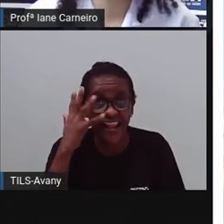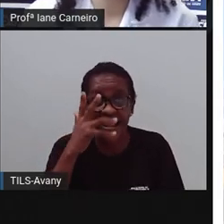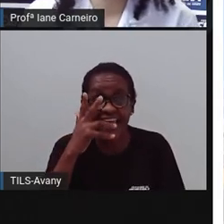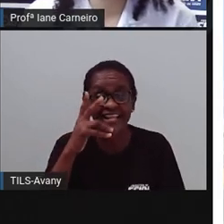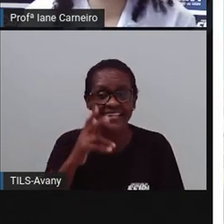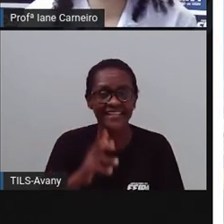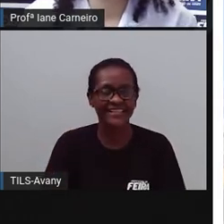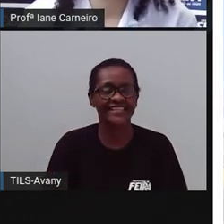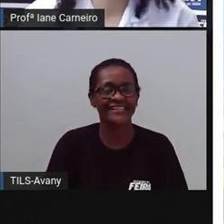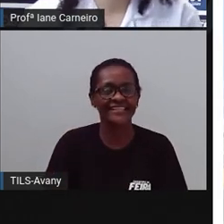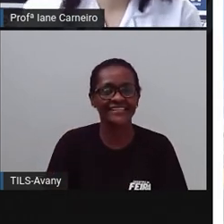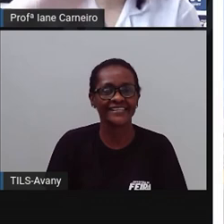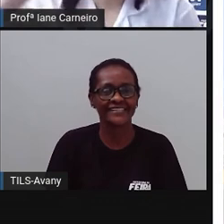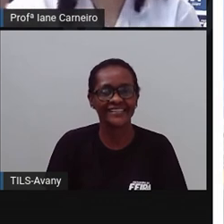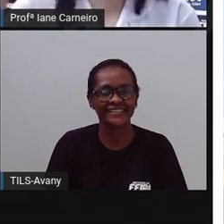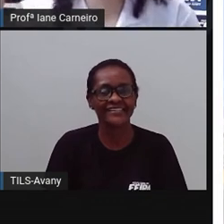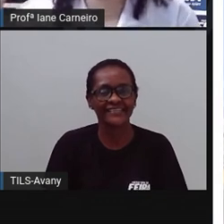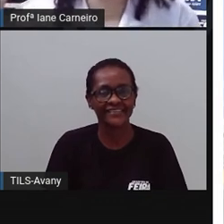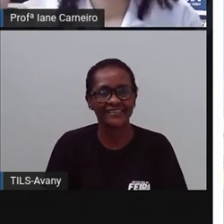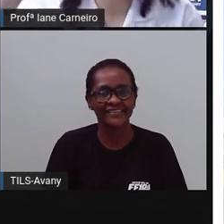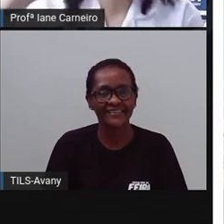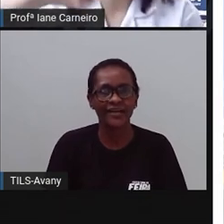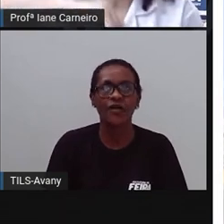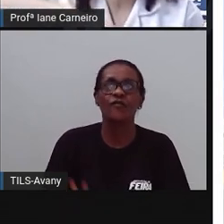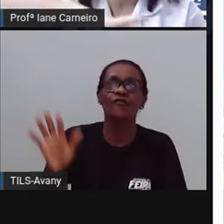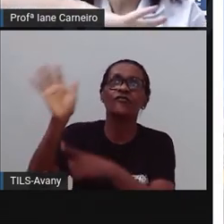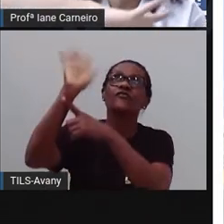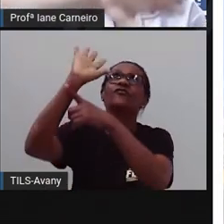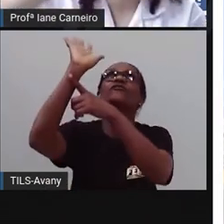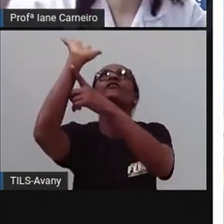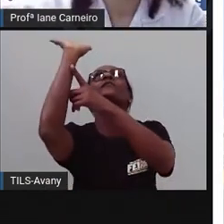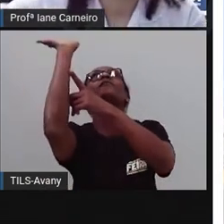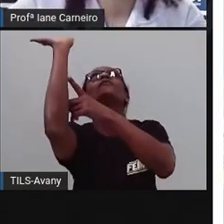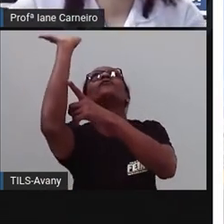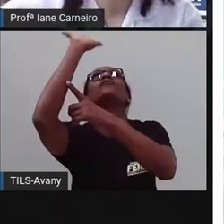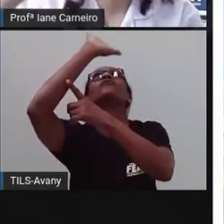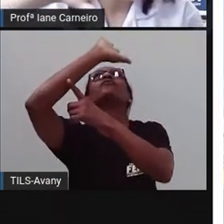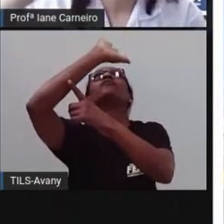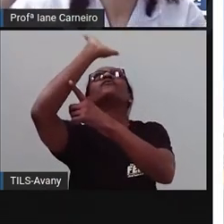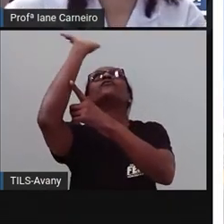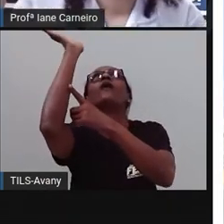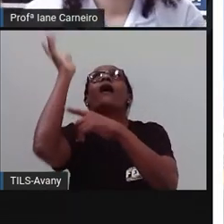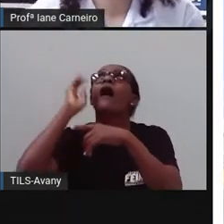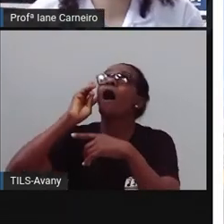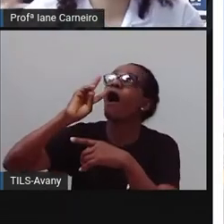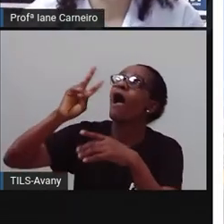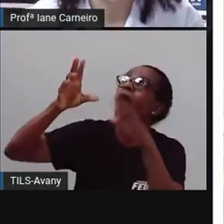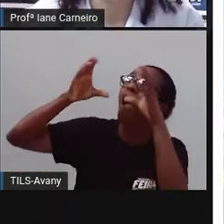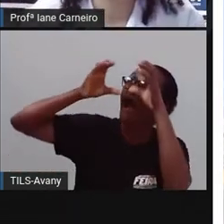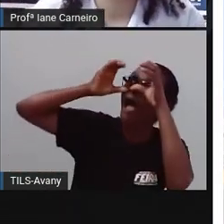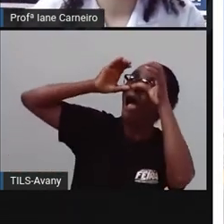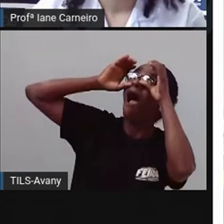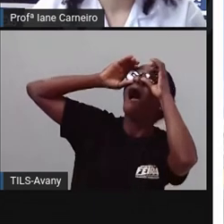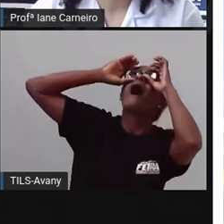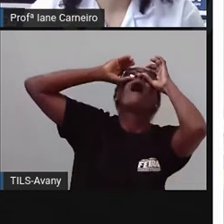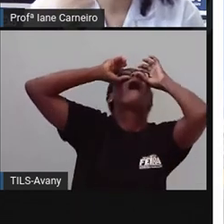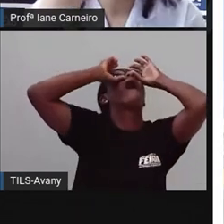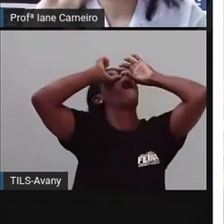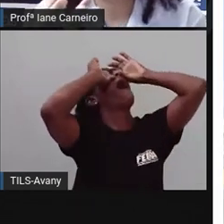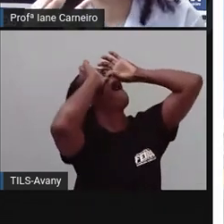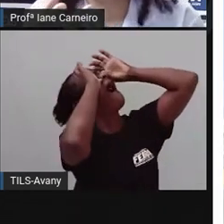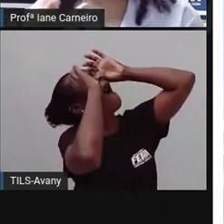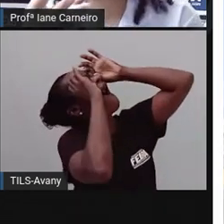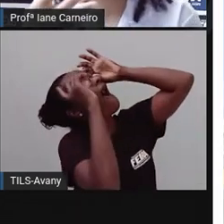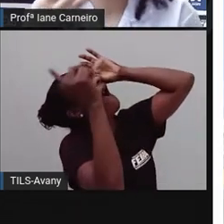de filmes, né? Sobre o espaço. A gente pode... Eles fazem uma simulação da gente ver o espaço, né? A gente